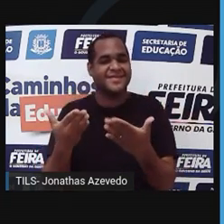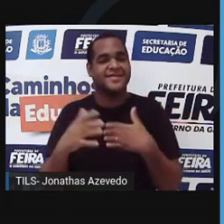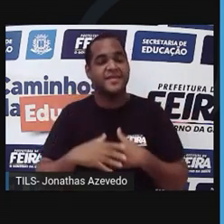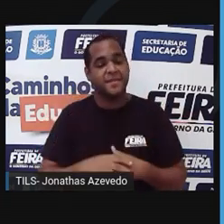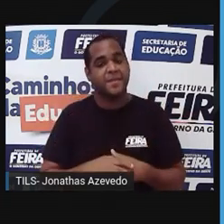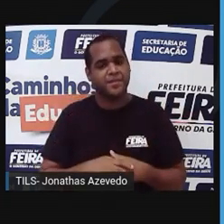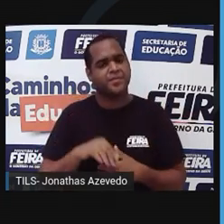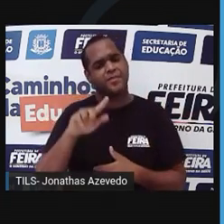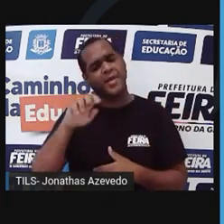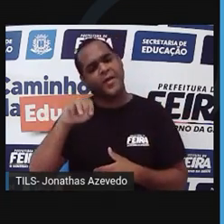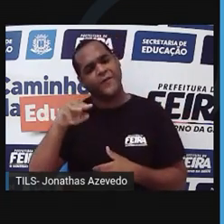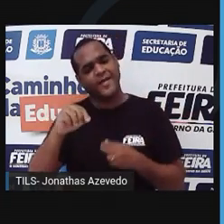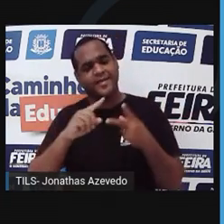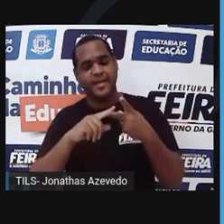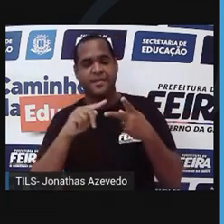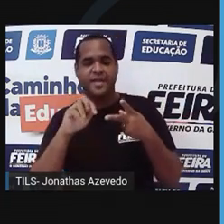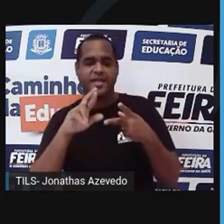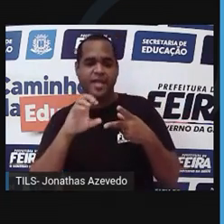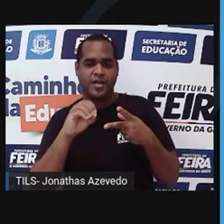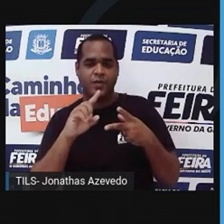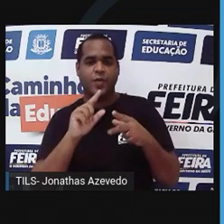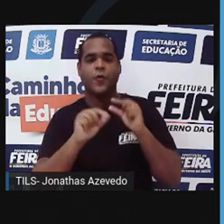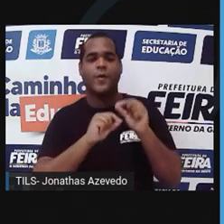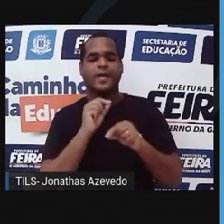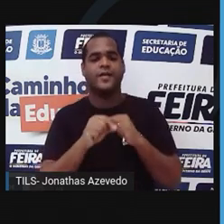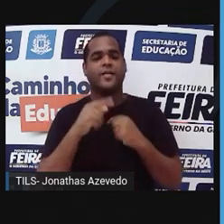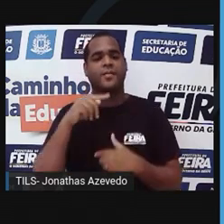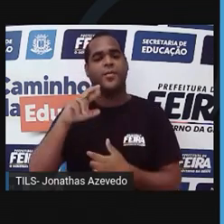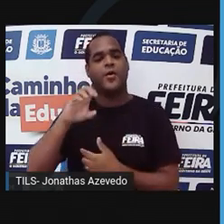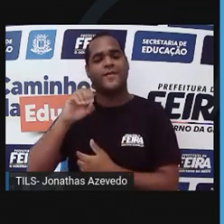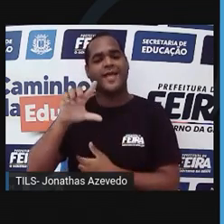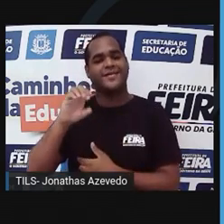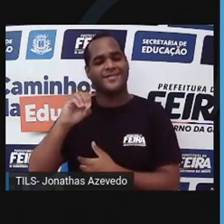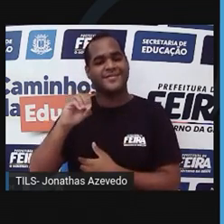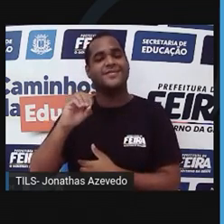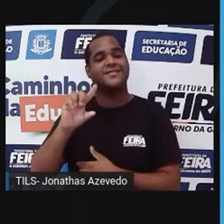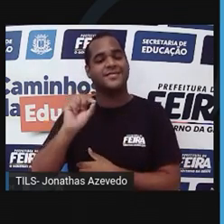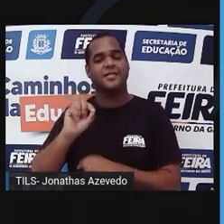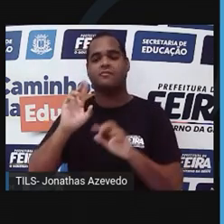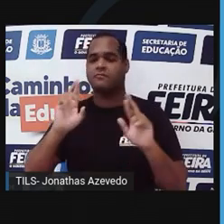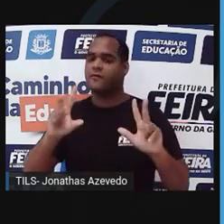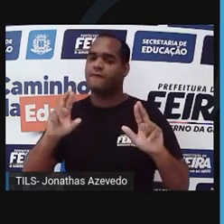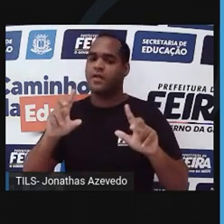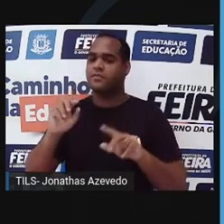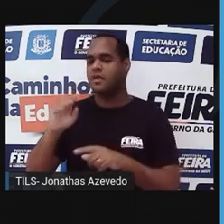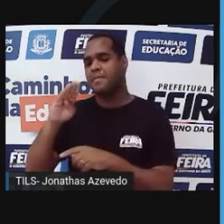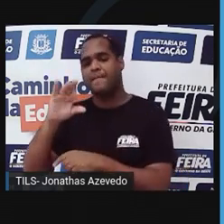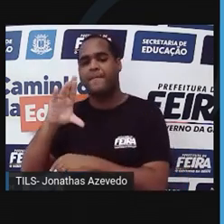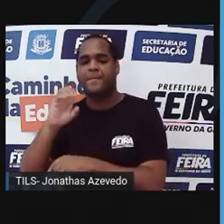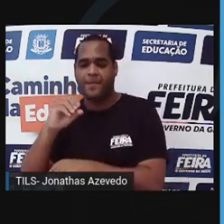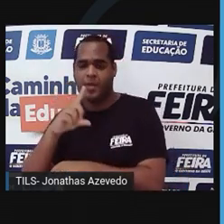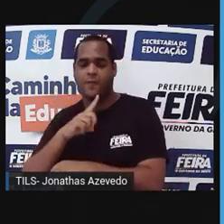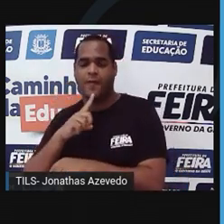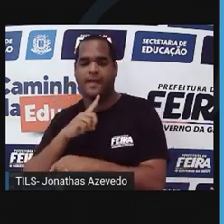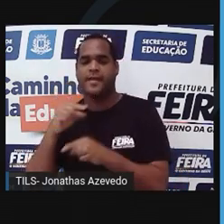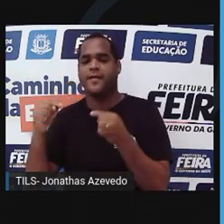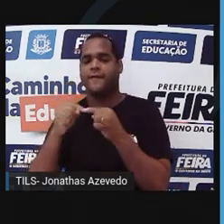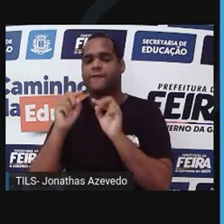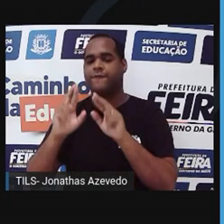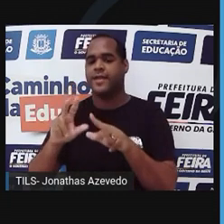gametófito das pteridófitas é esse cara aqui, o protalo. Diferente do gametófito das briófitas, o protalo é